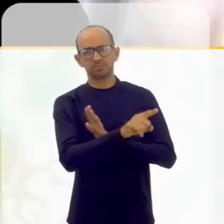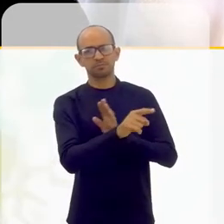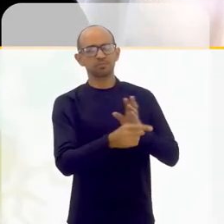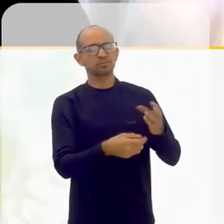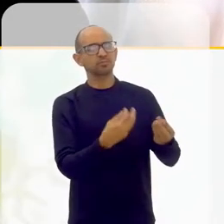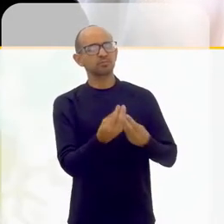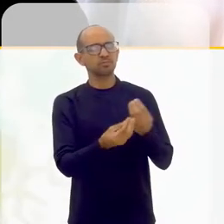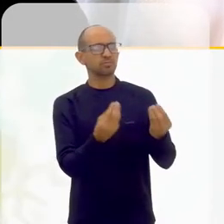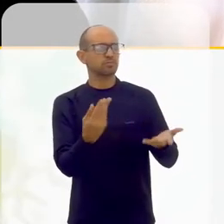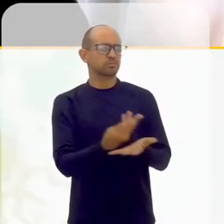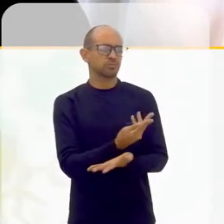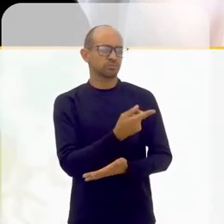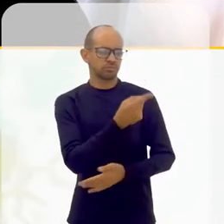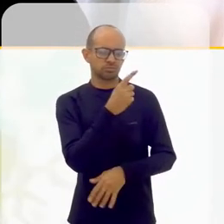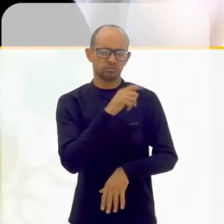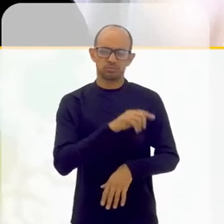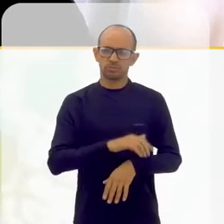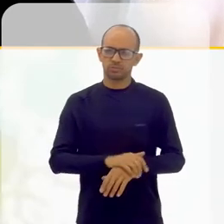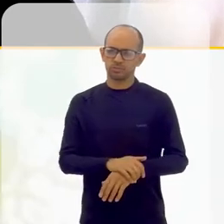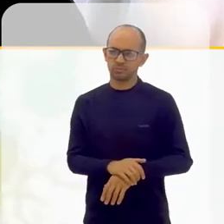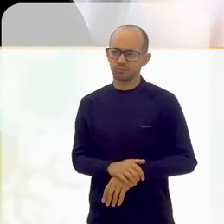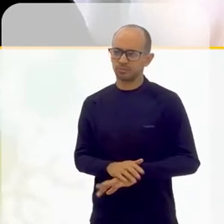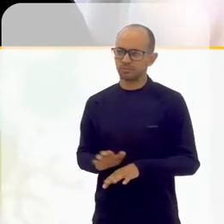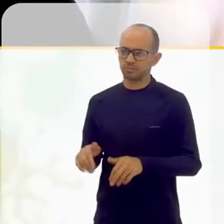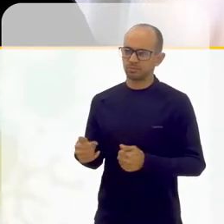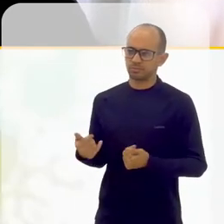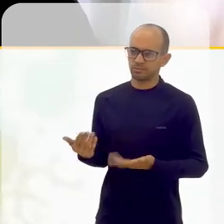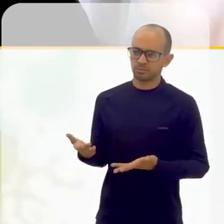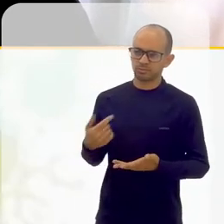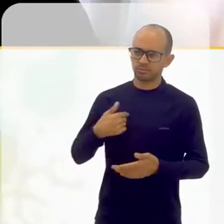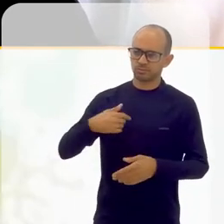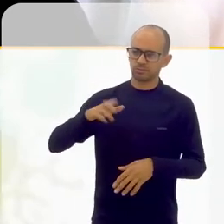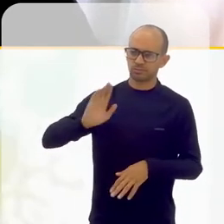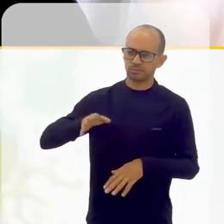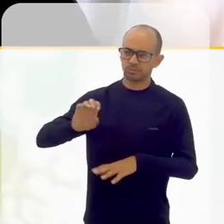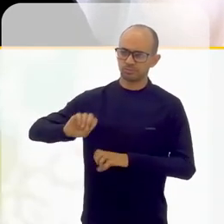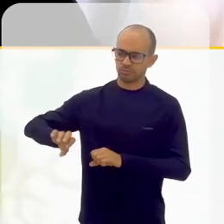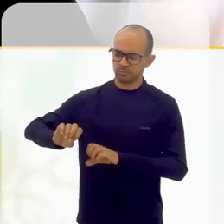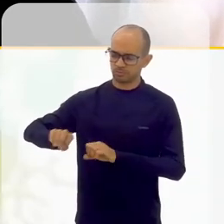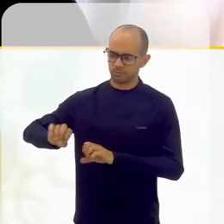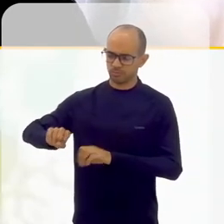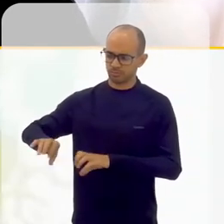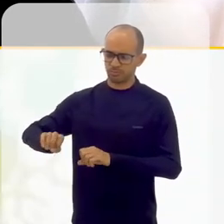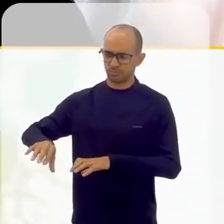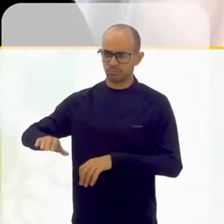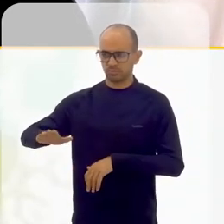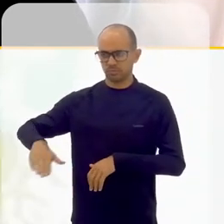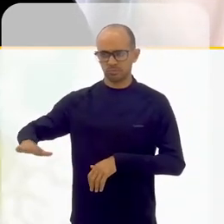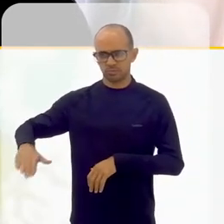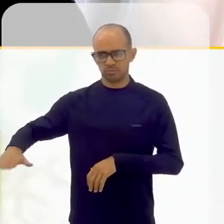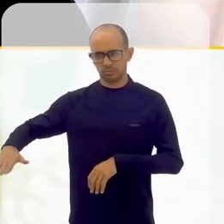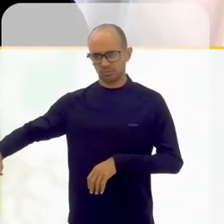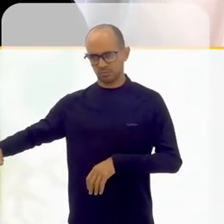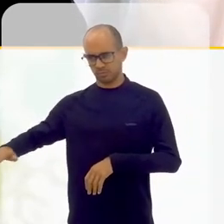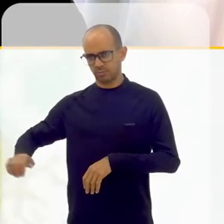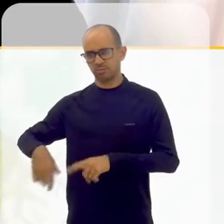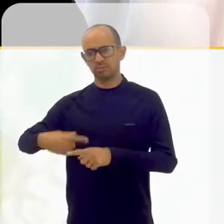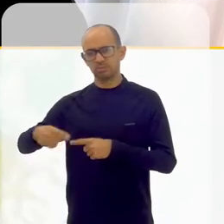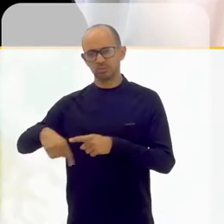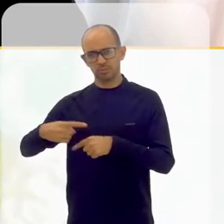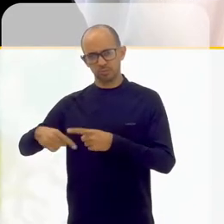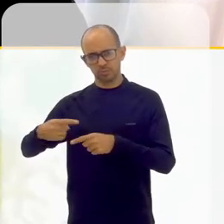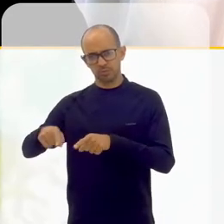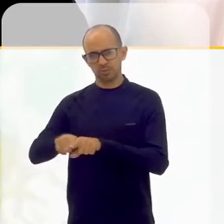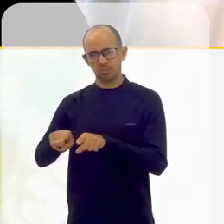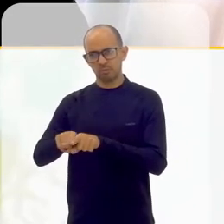eu queria saber como é que foi esse processo. É, eu já dei aula para os anos iniciais na escola, para os anos